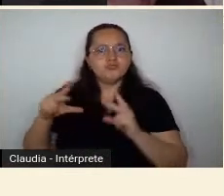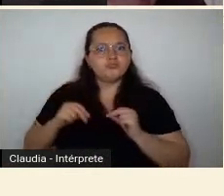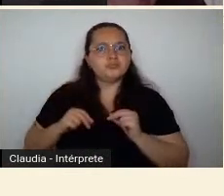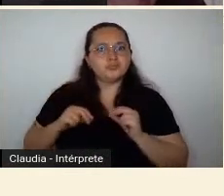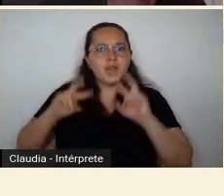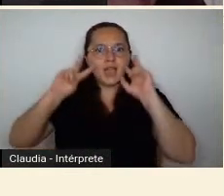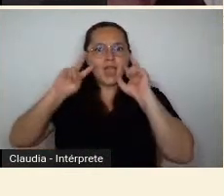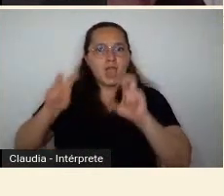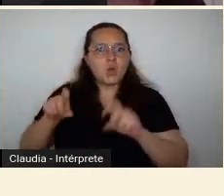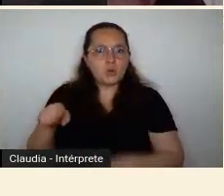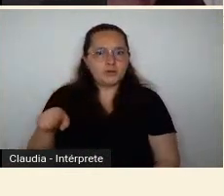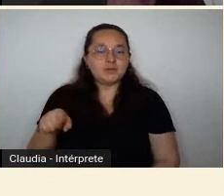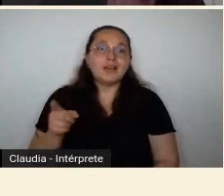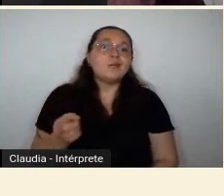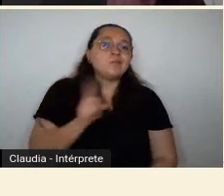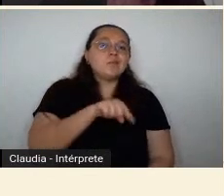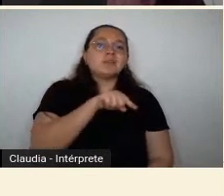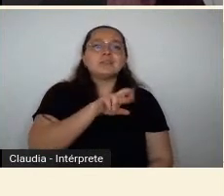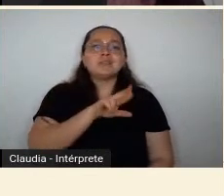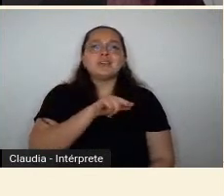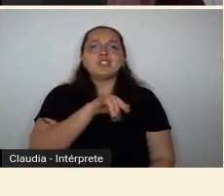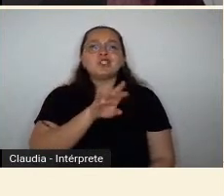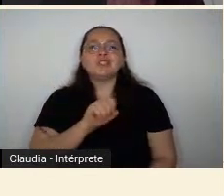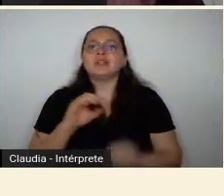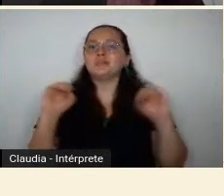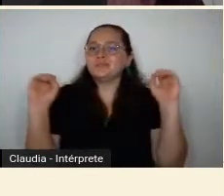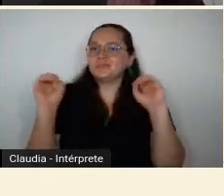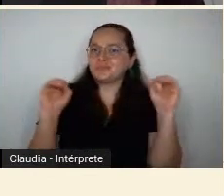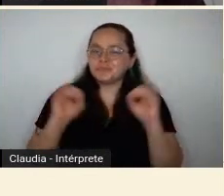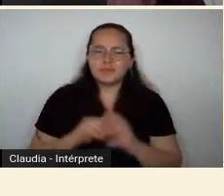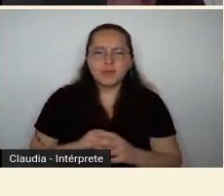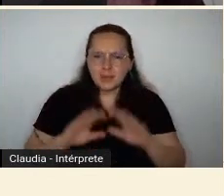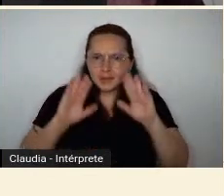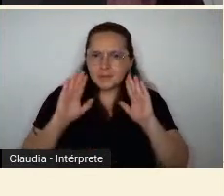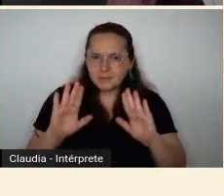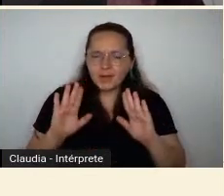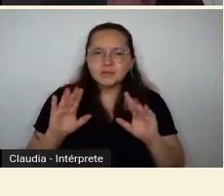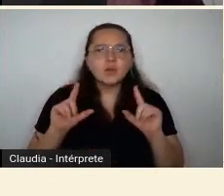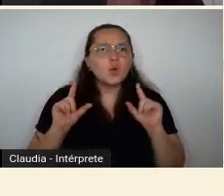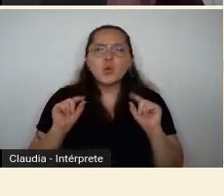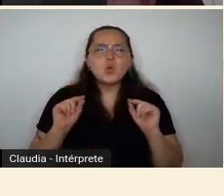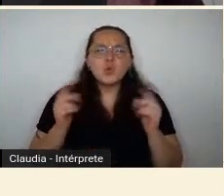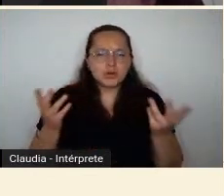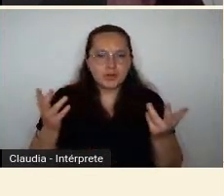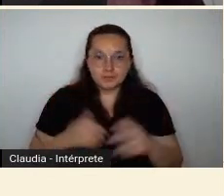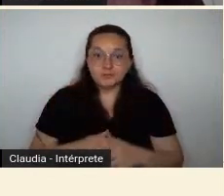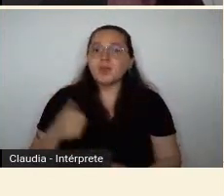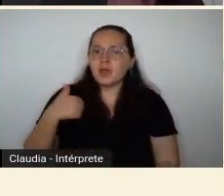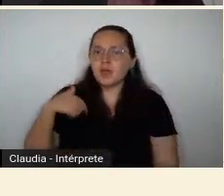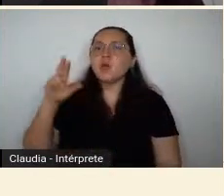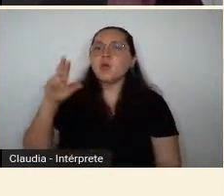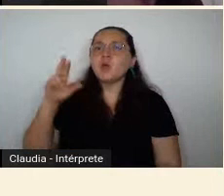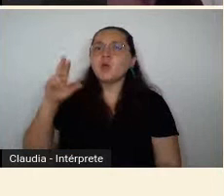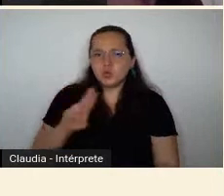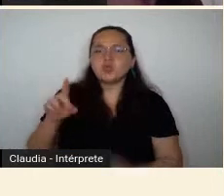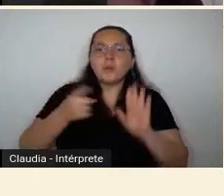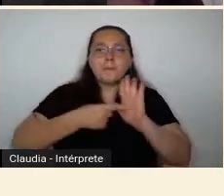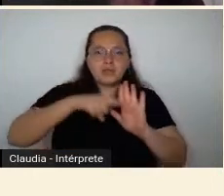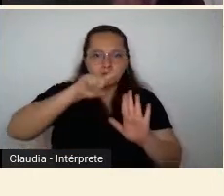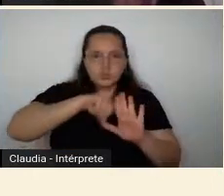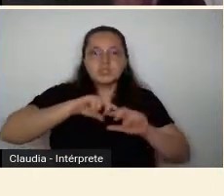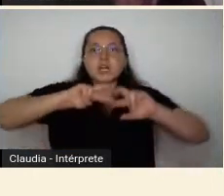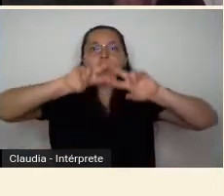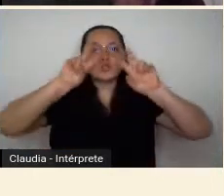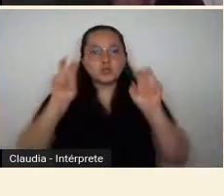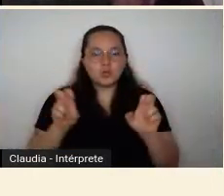reconhecimento? Aqui eu vou falar muito rapidamente, que eu uso uma metodologia que vem da sociologia da arte, da história social da